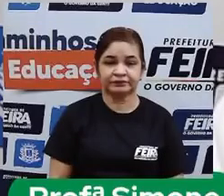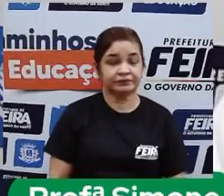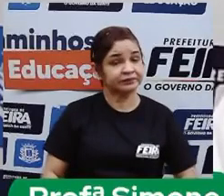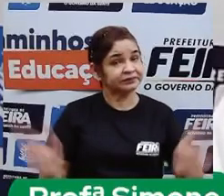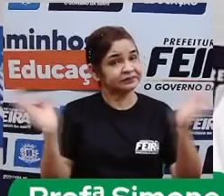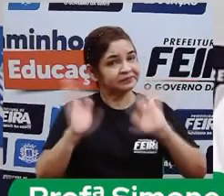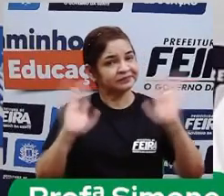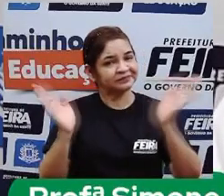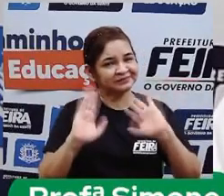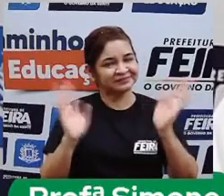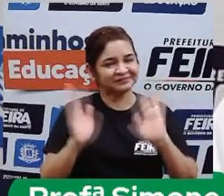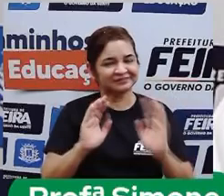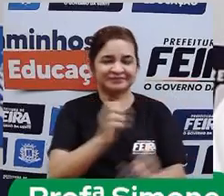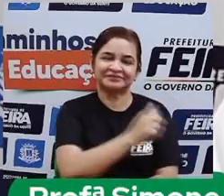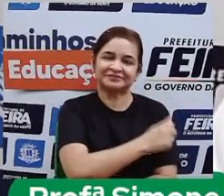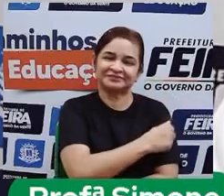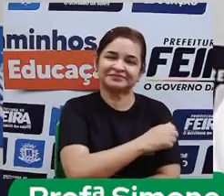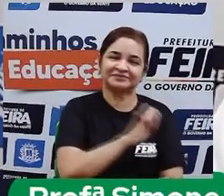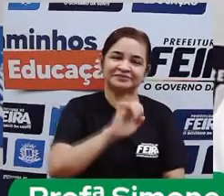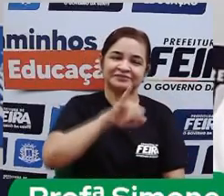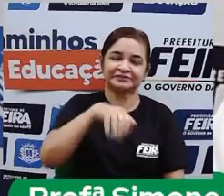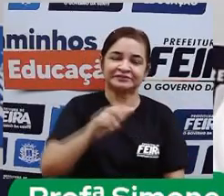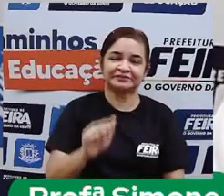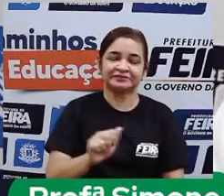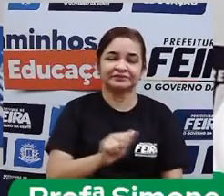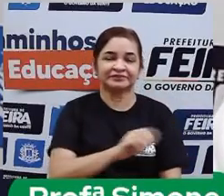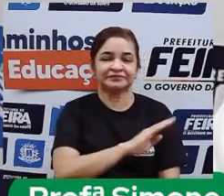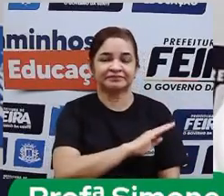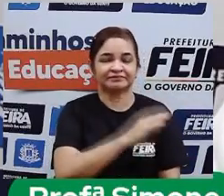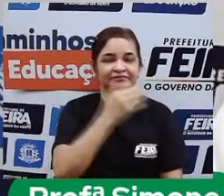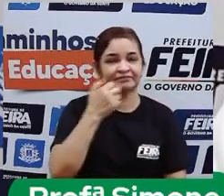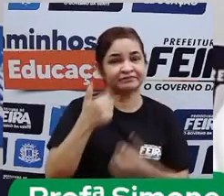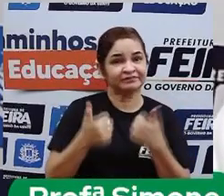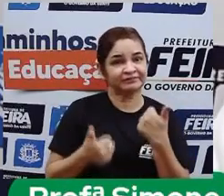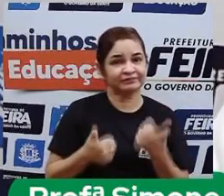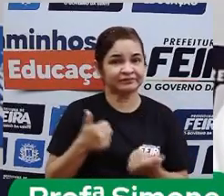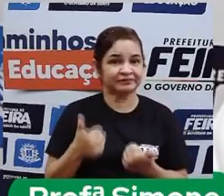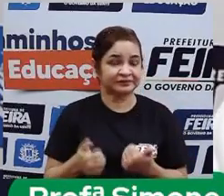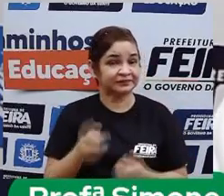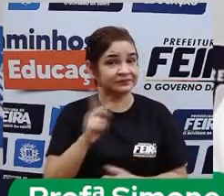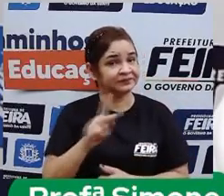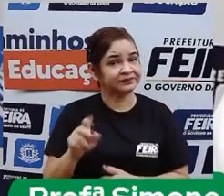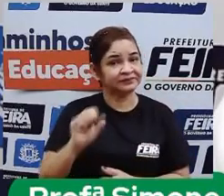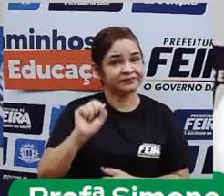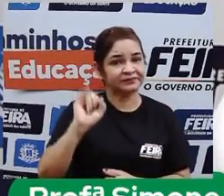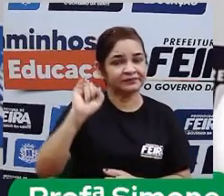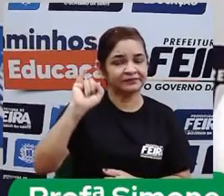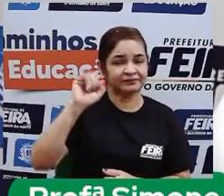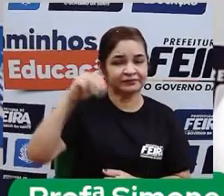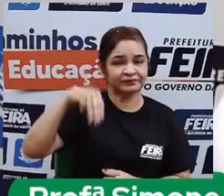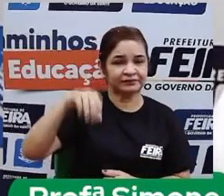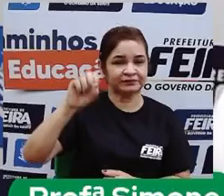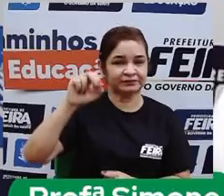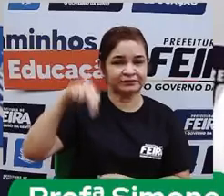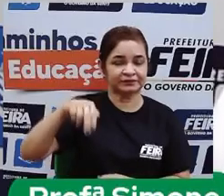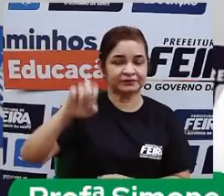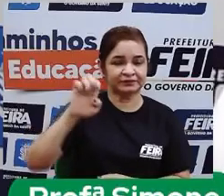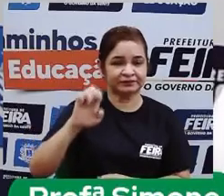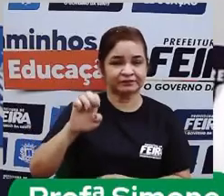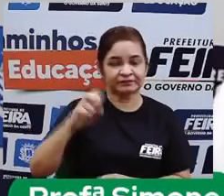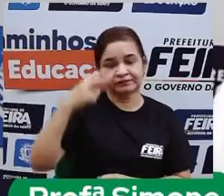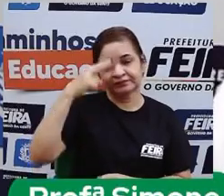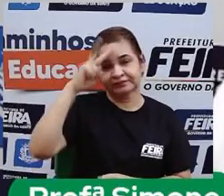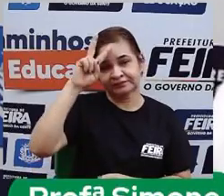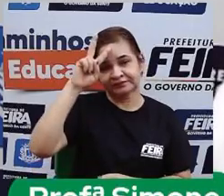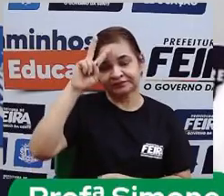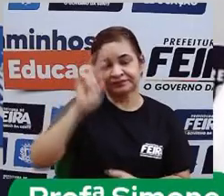Olá, estudantes da EJA, estágio 4, tudo bem? Eu sou a professora Simone, do componente de história,